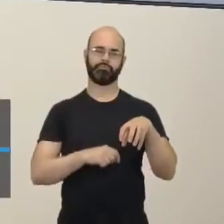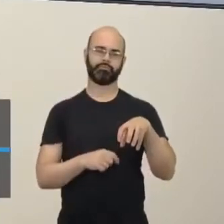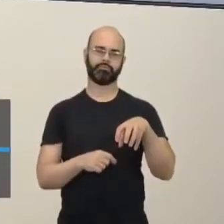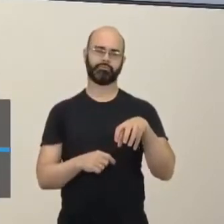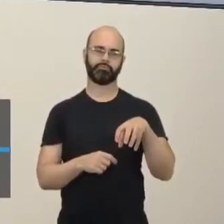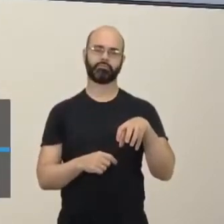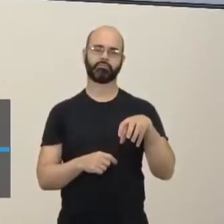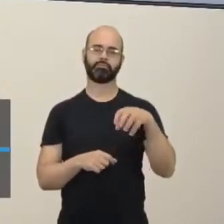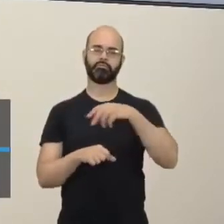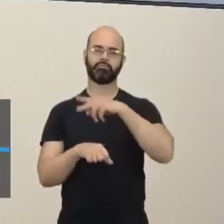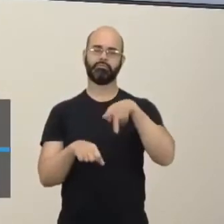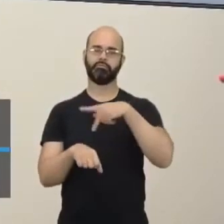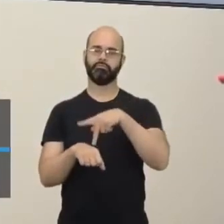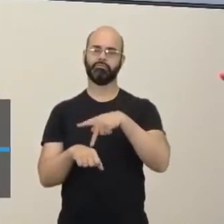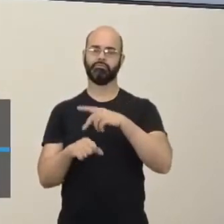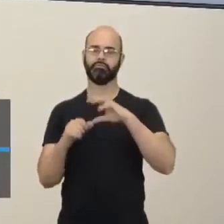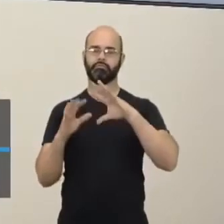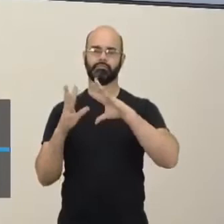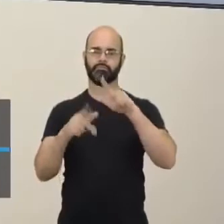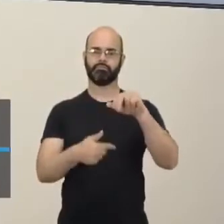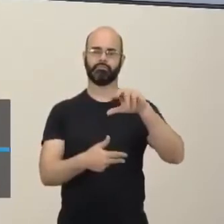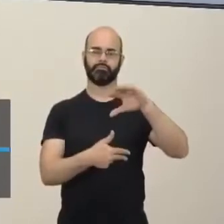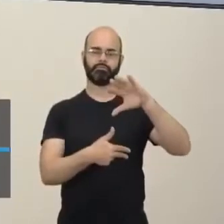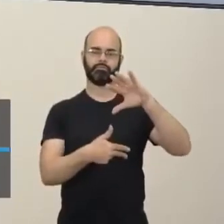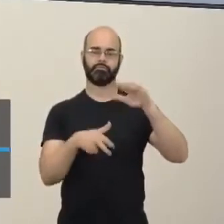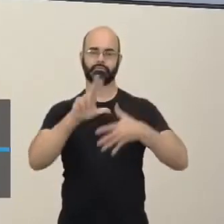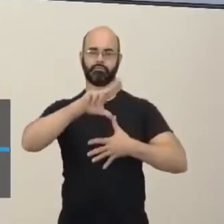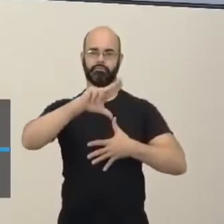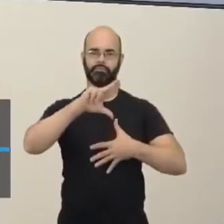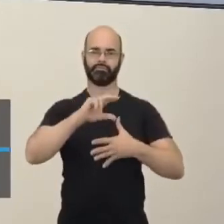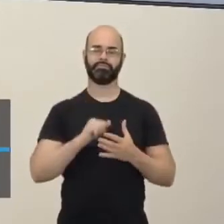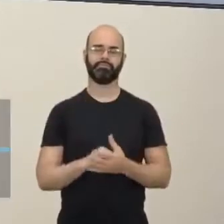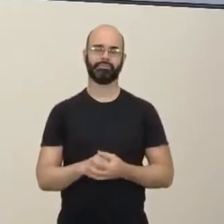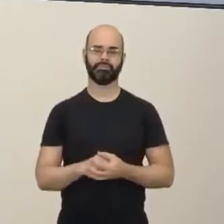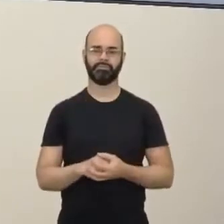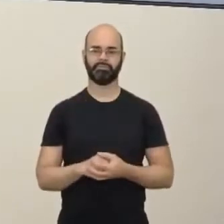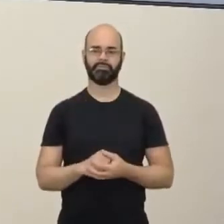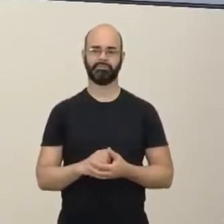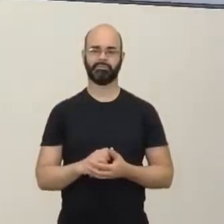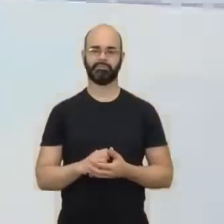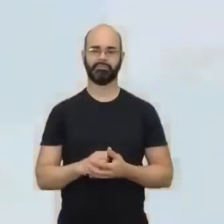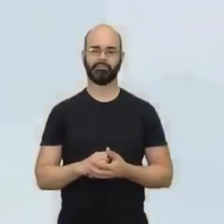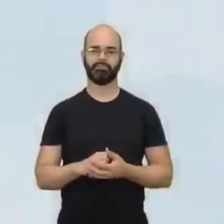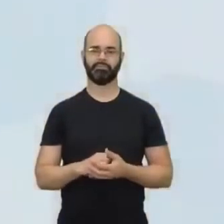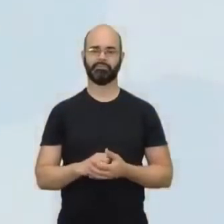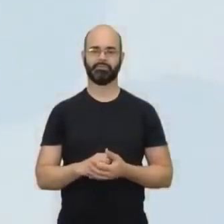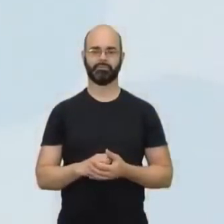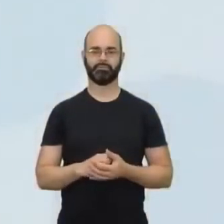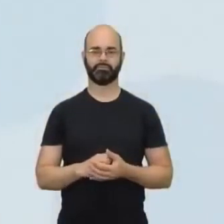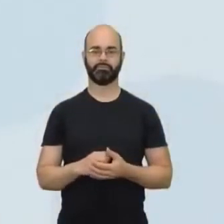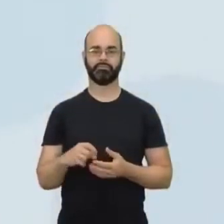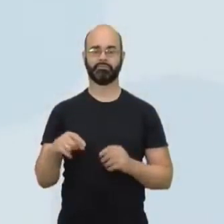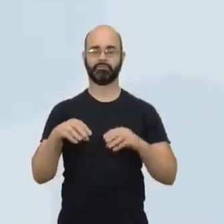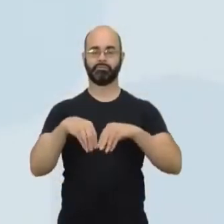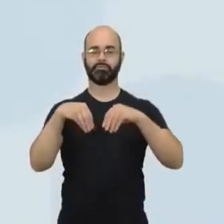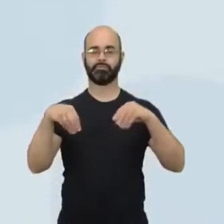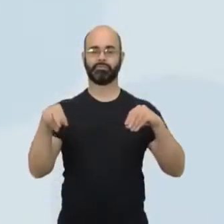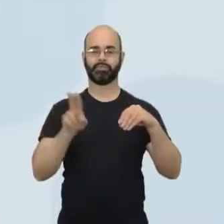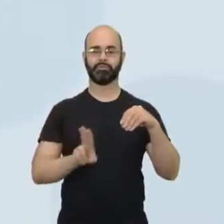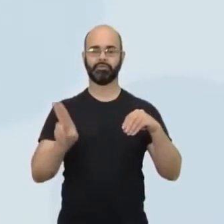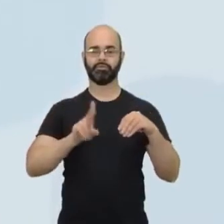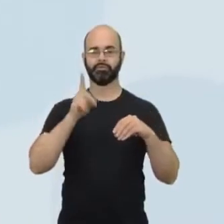todos os países aí da América Latina. Vamos lá para a próxima tela, para não perder tempo aí. Uso da terra aí,